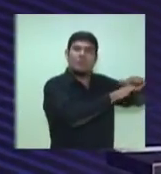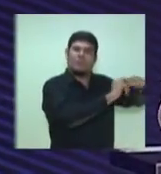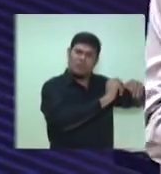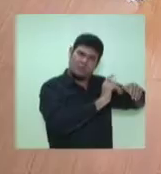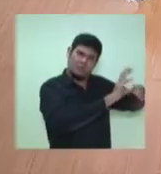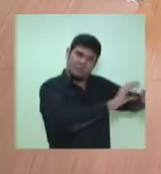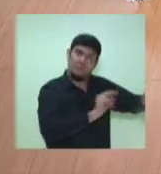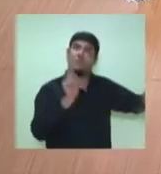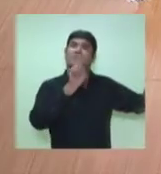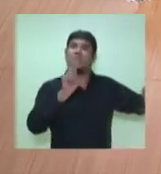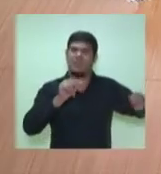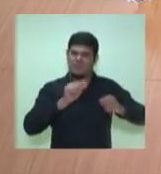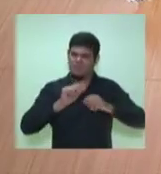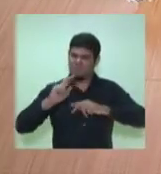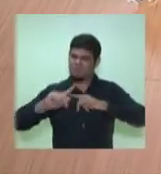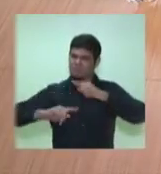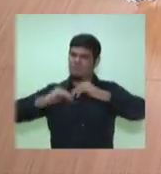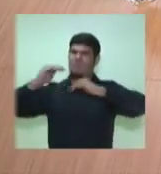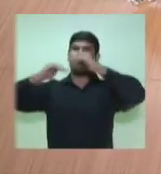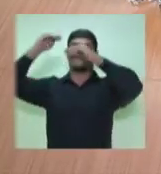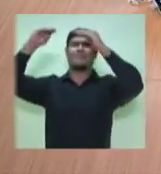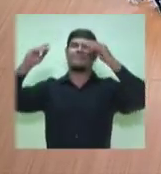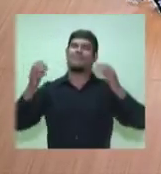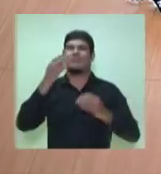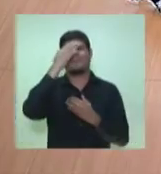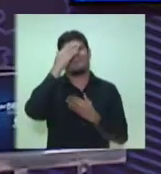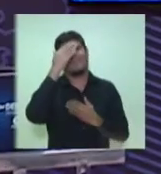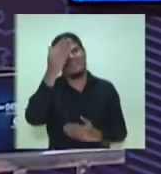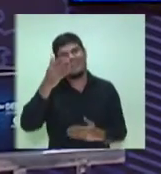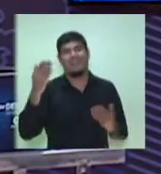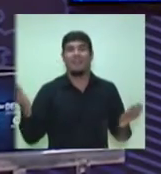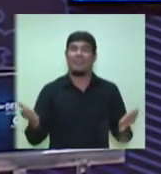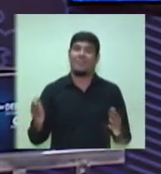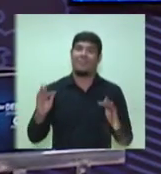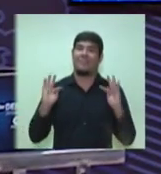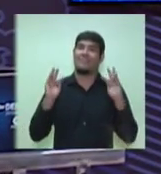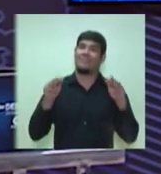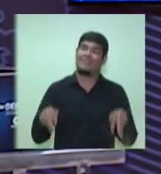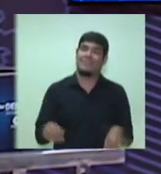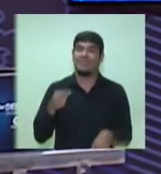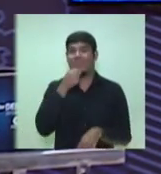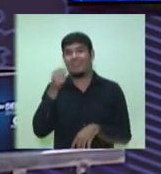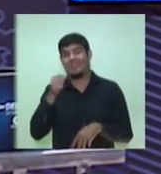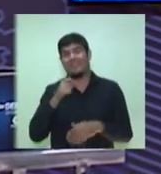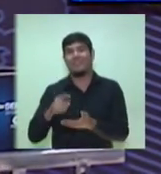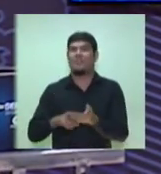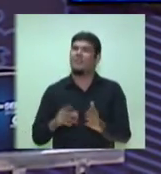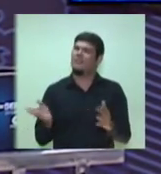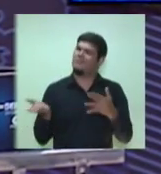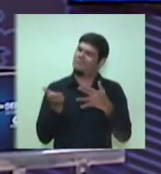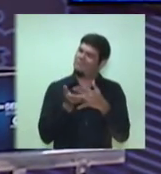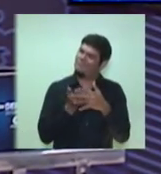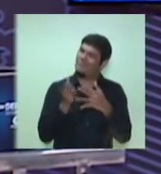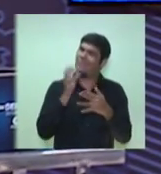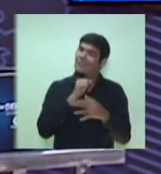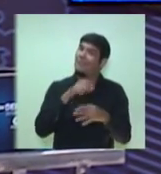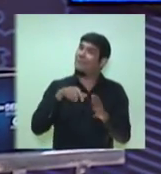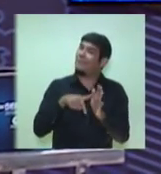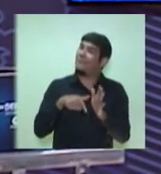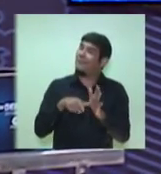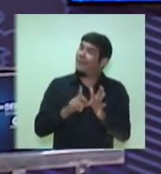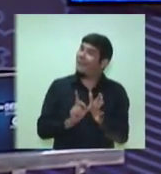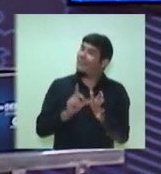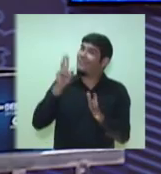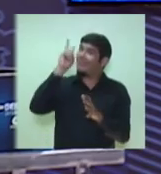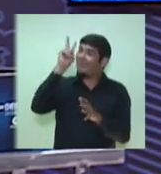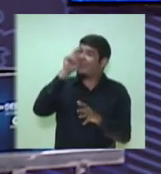Muito obrigado, candidato. Nós terminamos agora o bloco com os jornalistas convidados. Nós vamos agora para um rápido intervalo. Mas antes, lembramos,